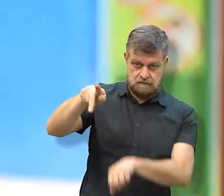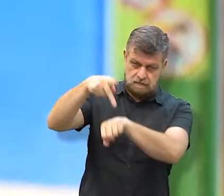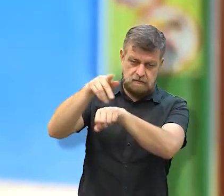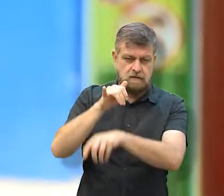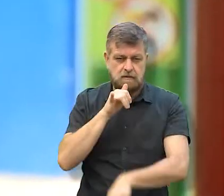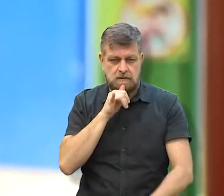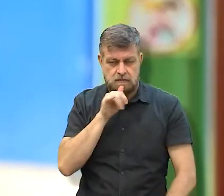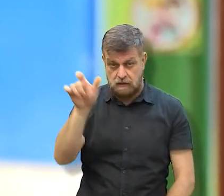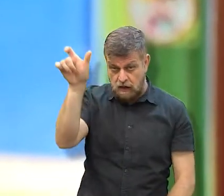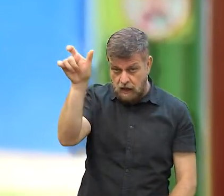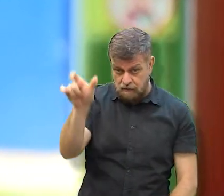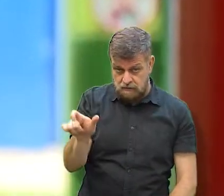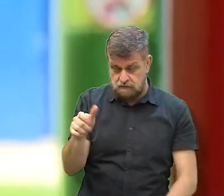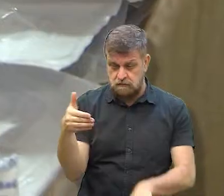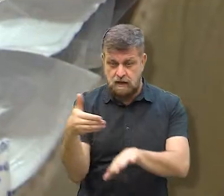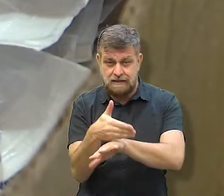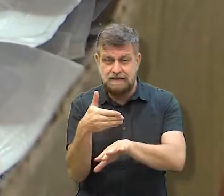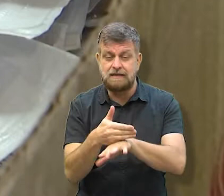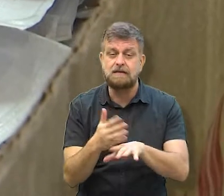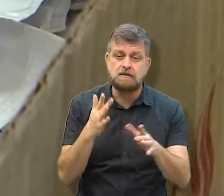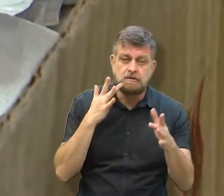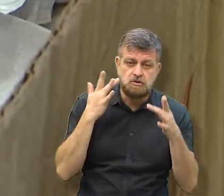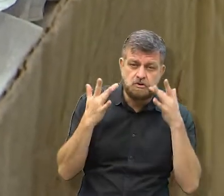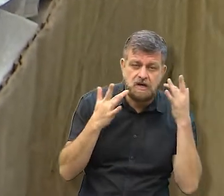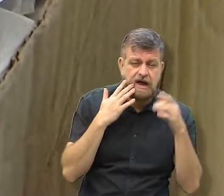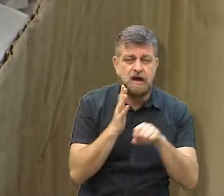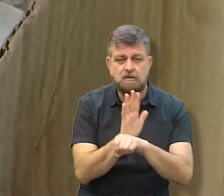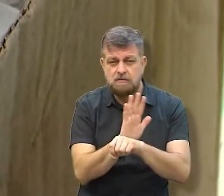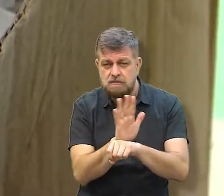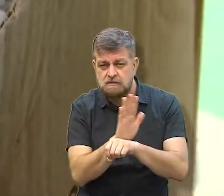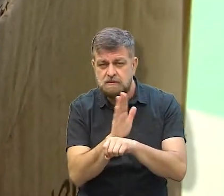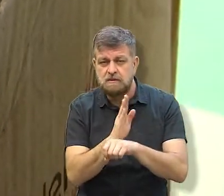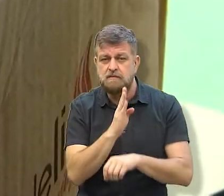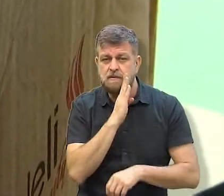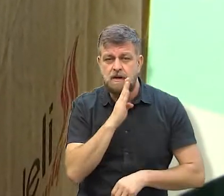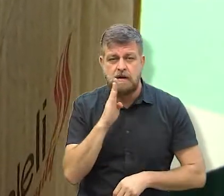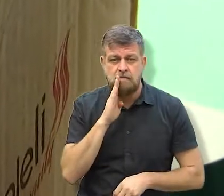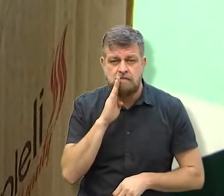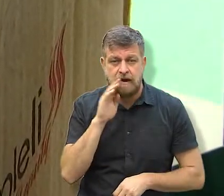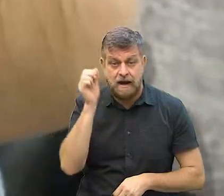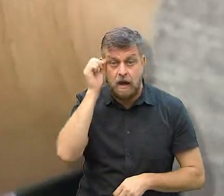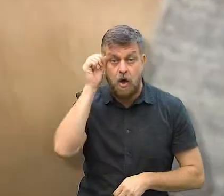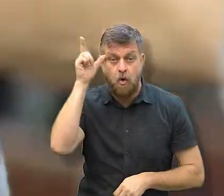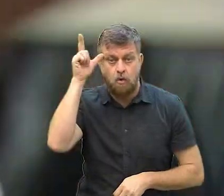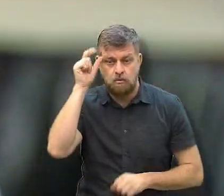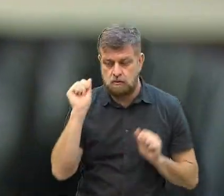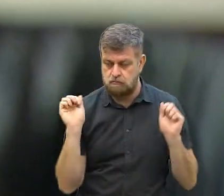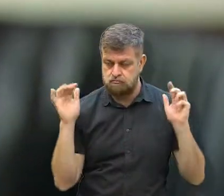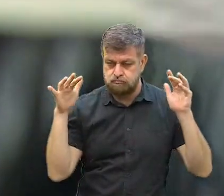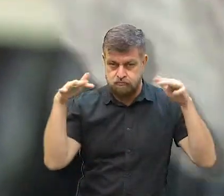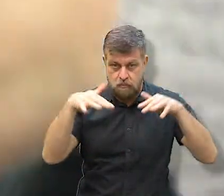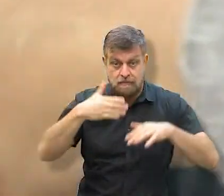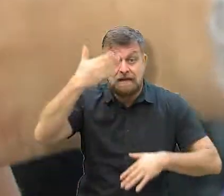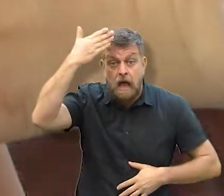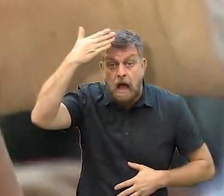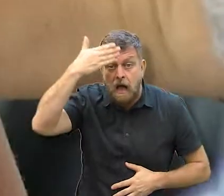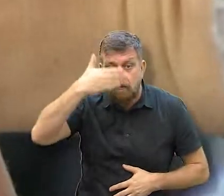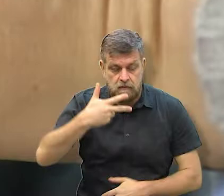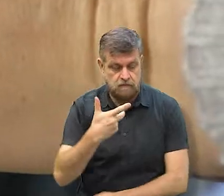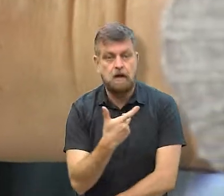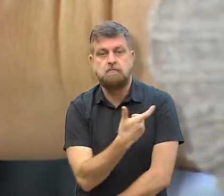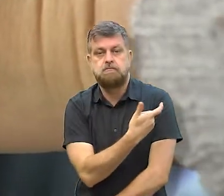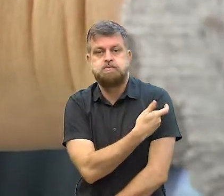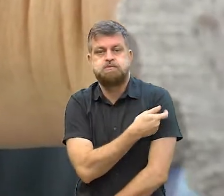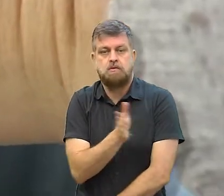por exemplo, os cidadãos só podem acessar teatros, cinemas, bares e eventos culturais caso comprovem que